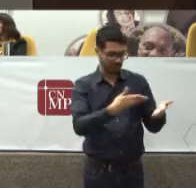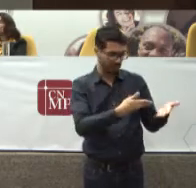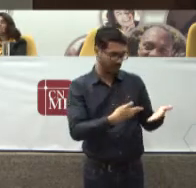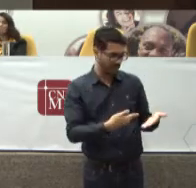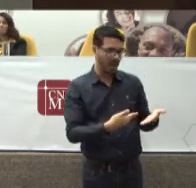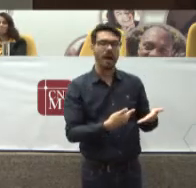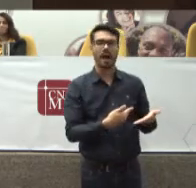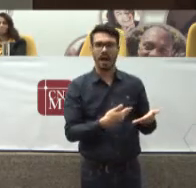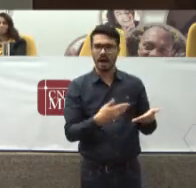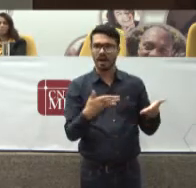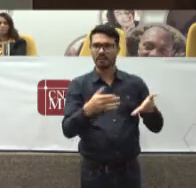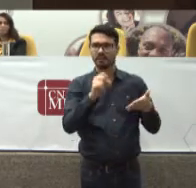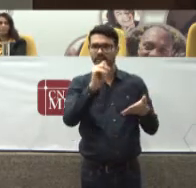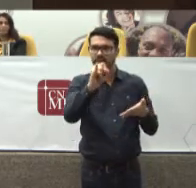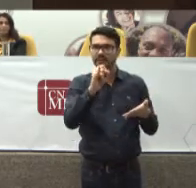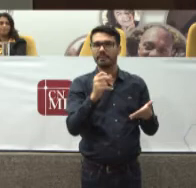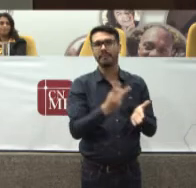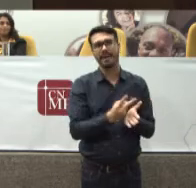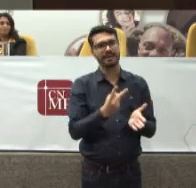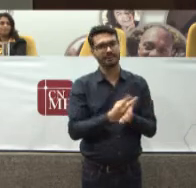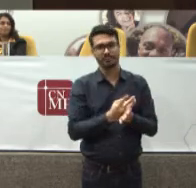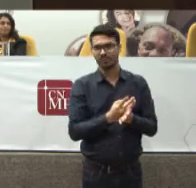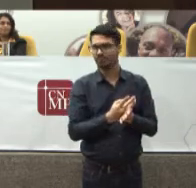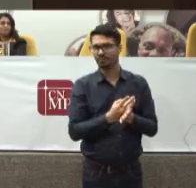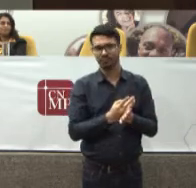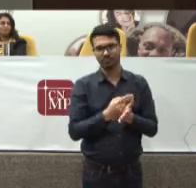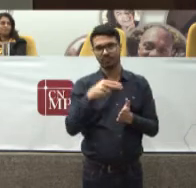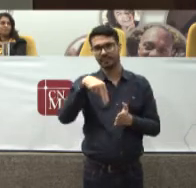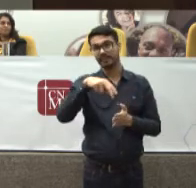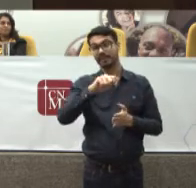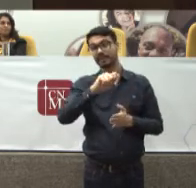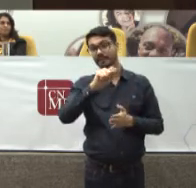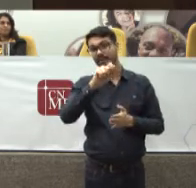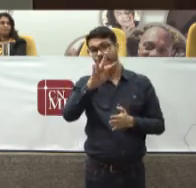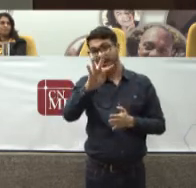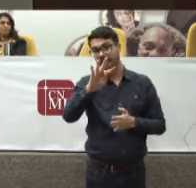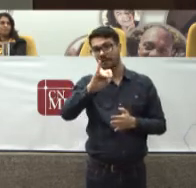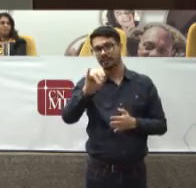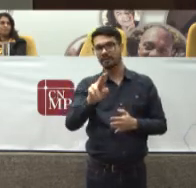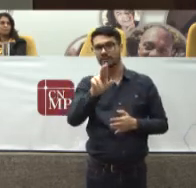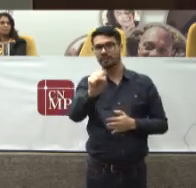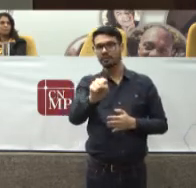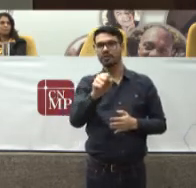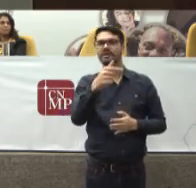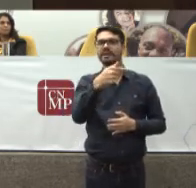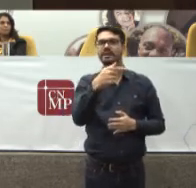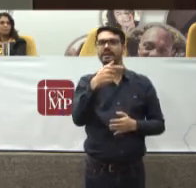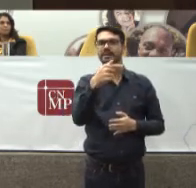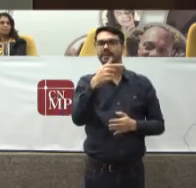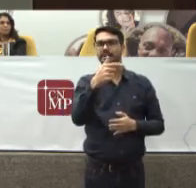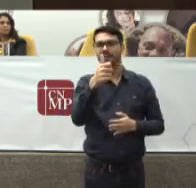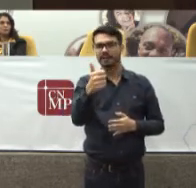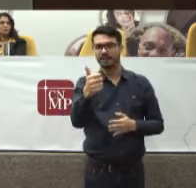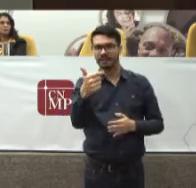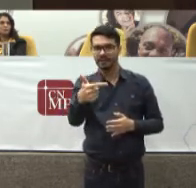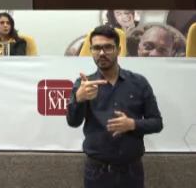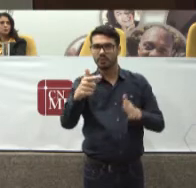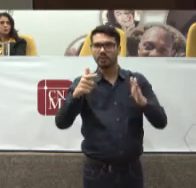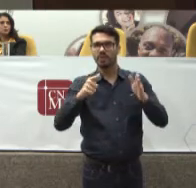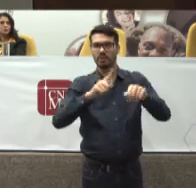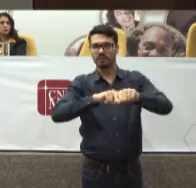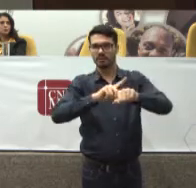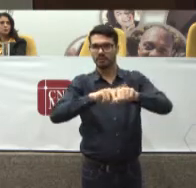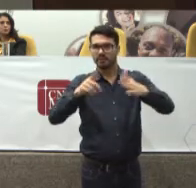pouquíssimo tempo Aonde os NATJUS Estiverem estruturados Nós conseguiremos Em 72 horas Apresentar A